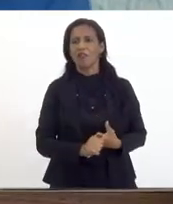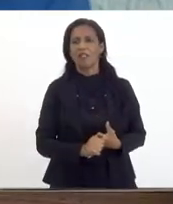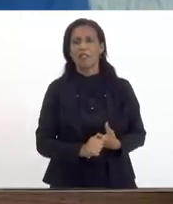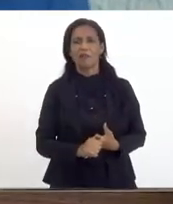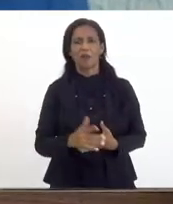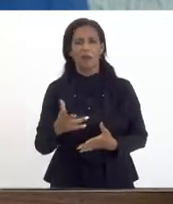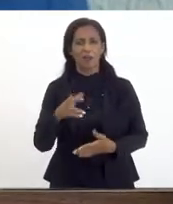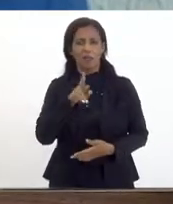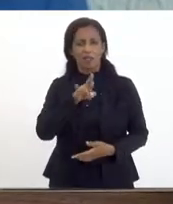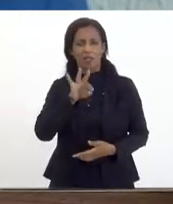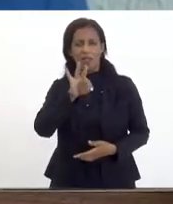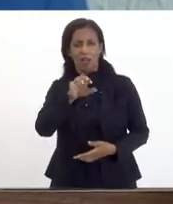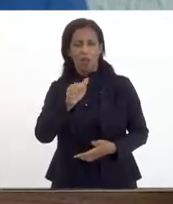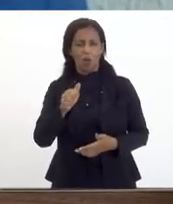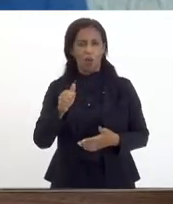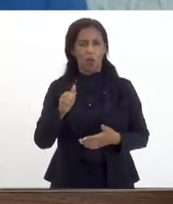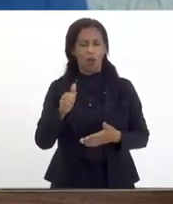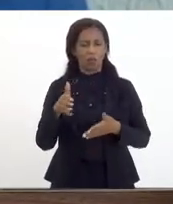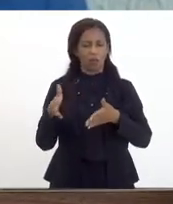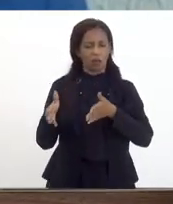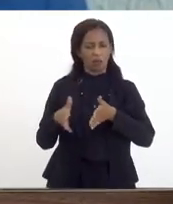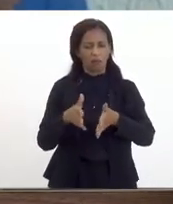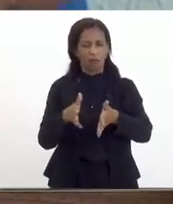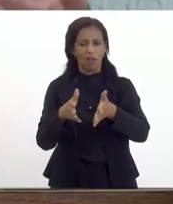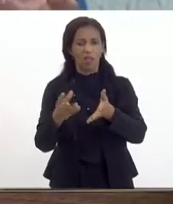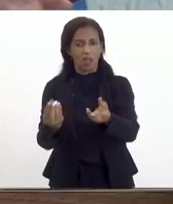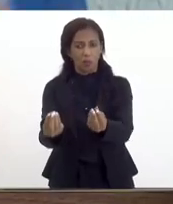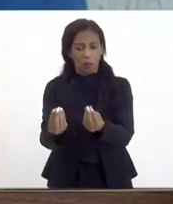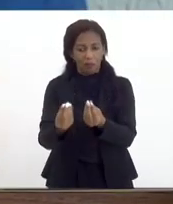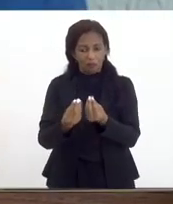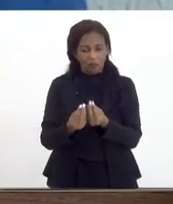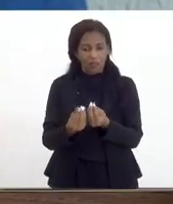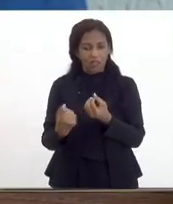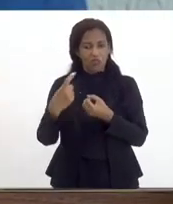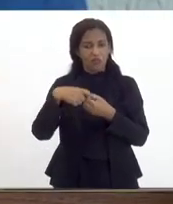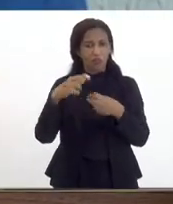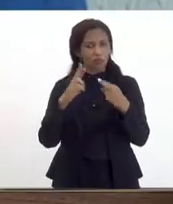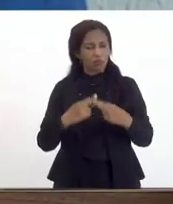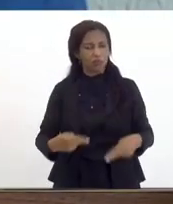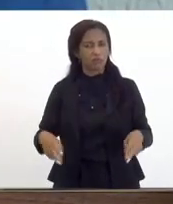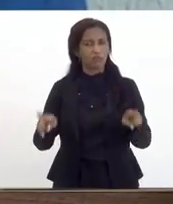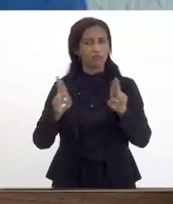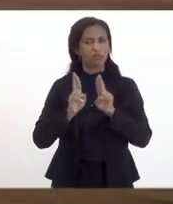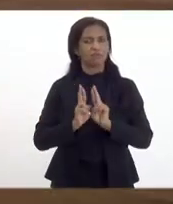4 do gás que pode trazer de volta essa esperança